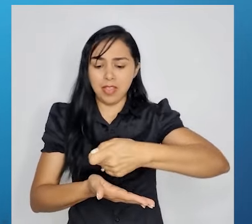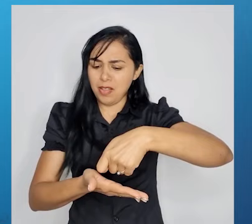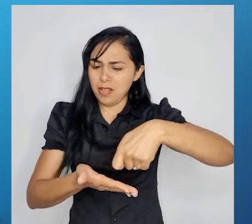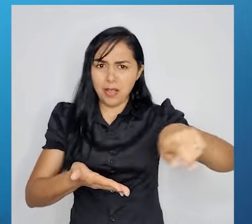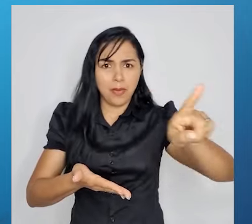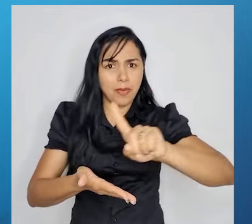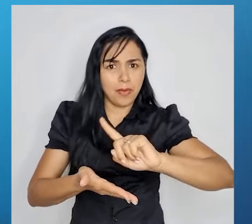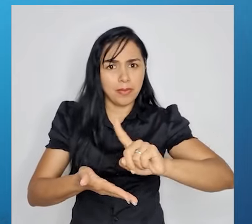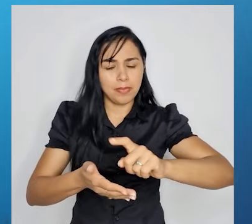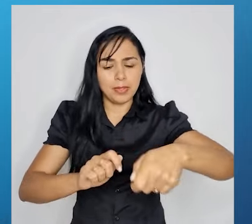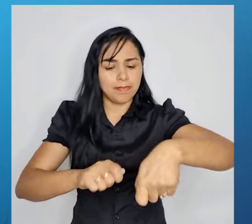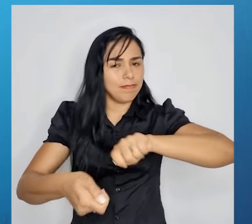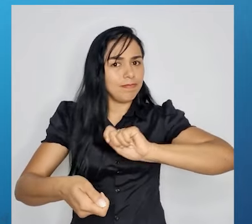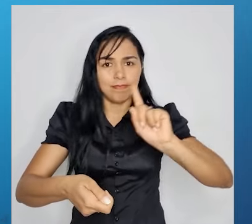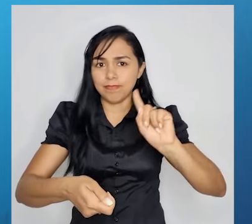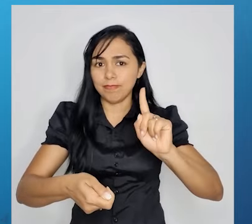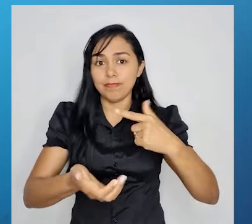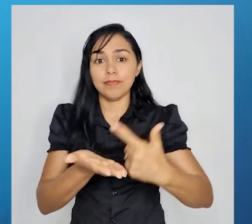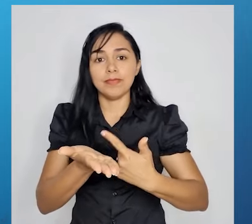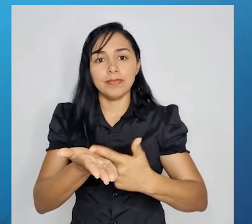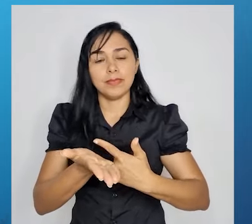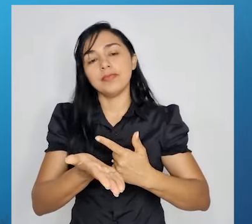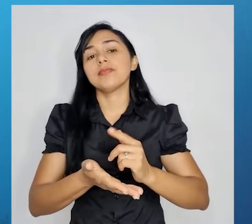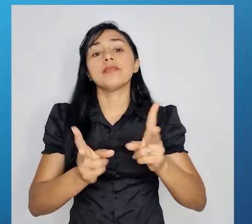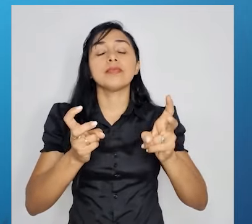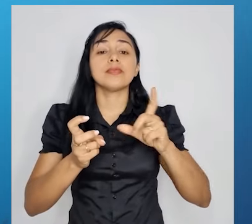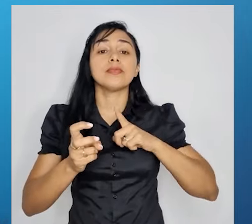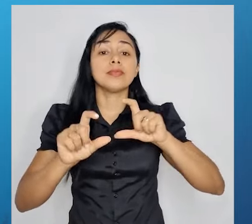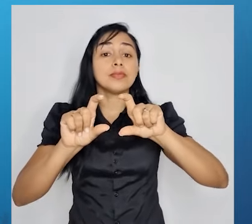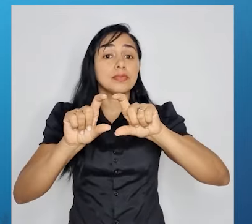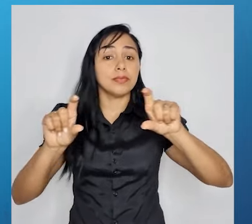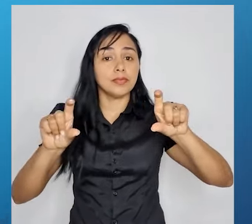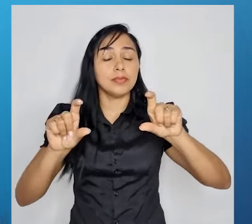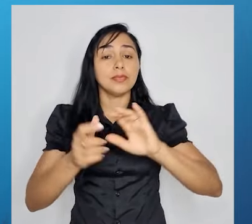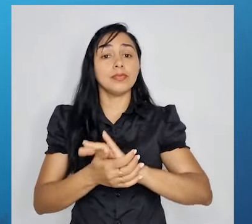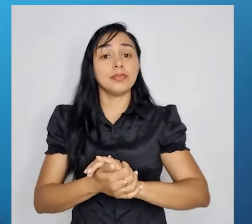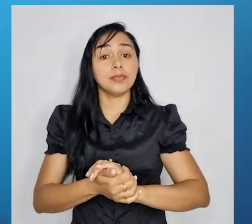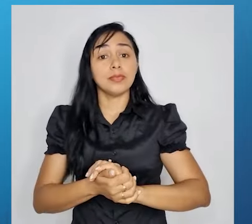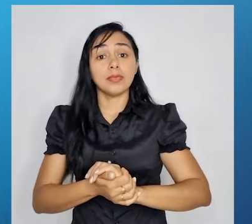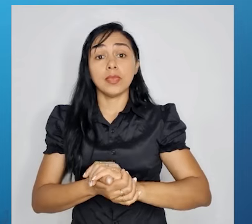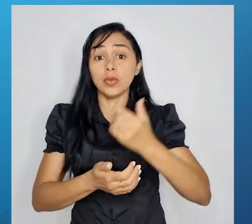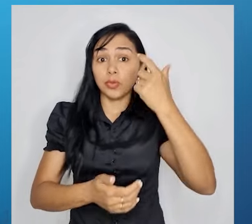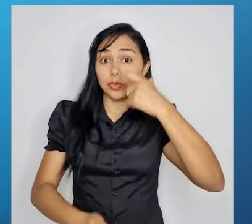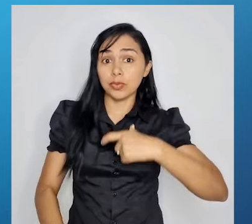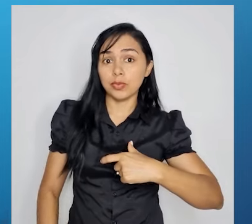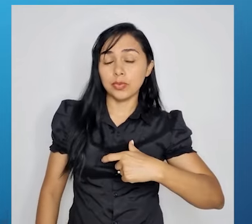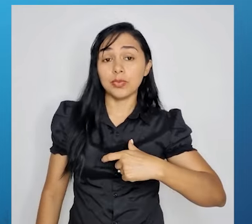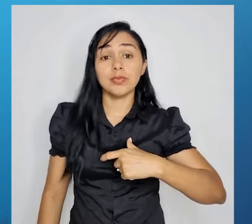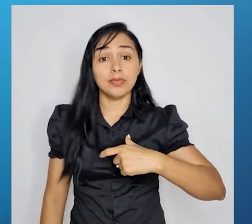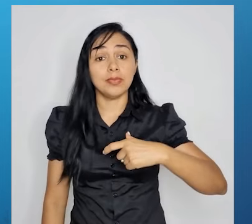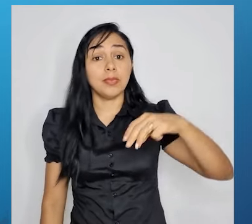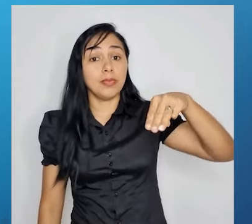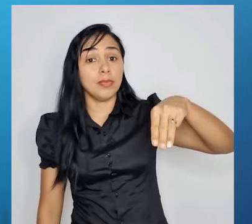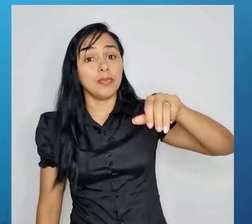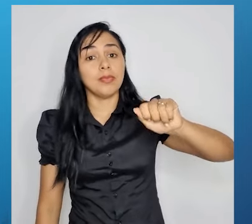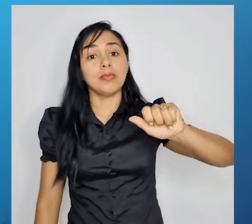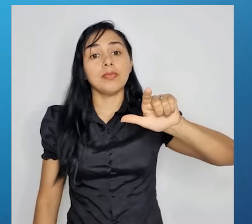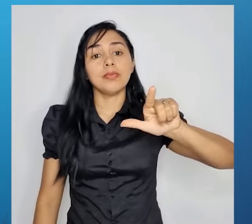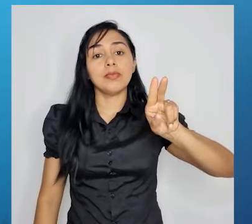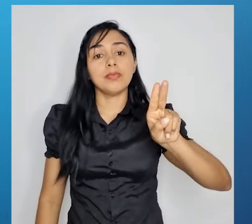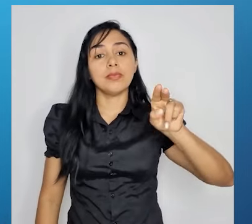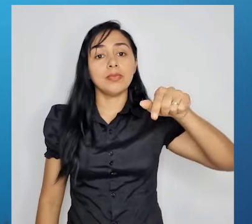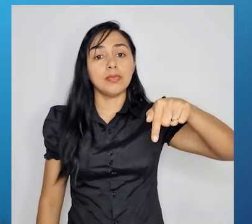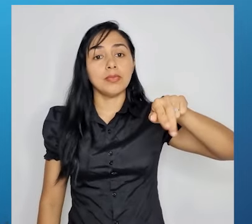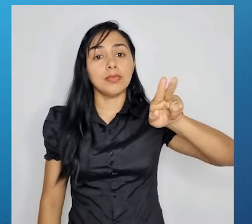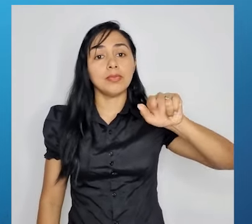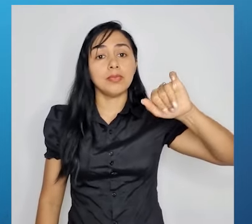No trecho. Sou maluquinho, mas não sou doido de estragar meus livros.